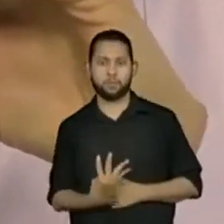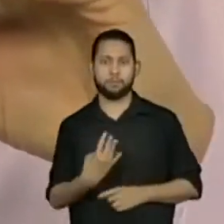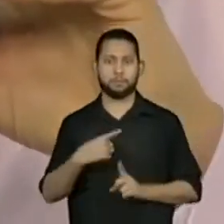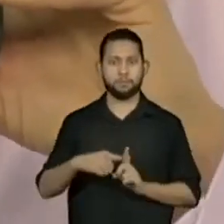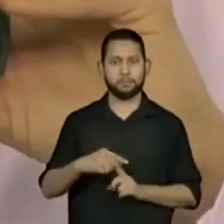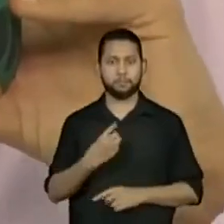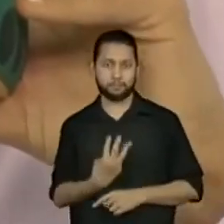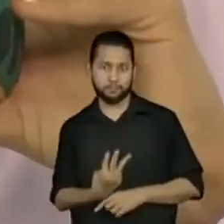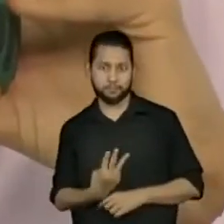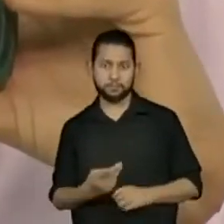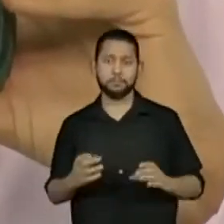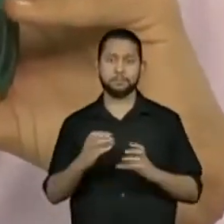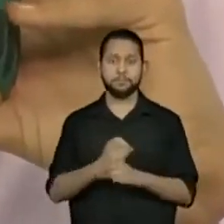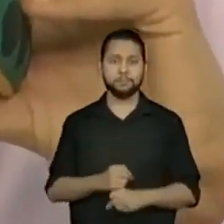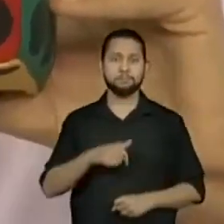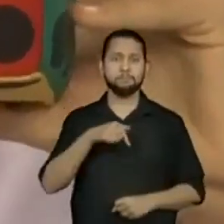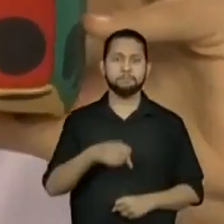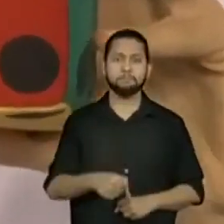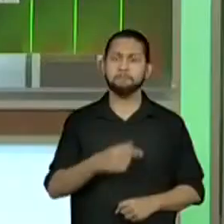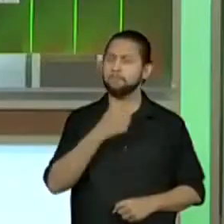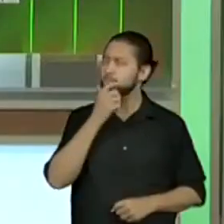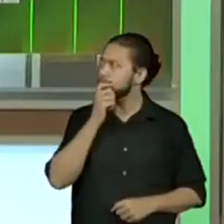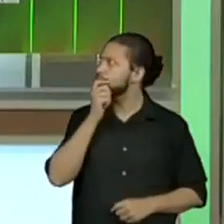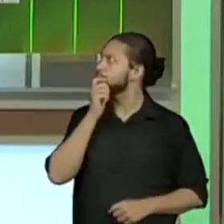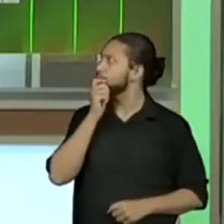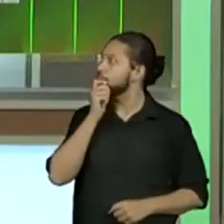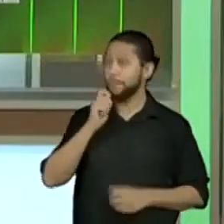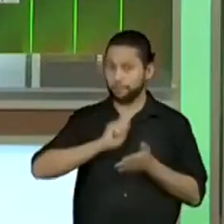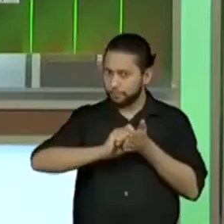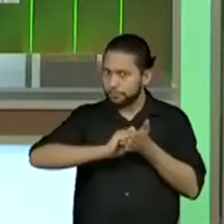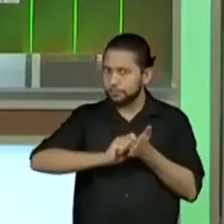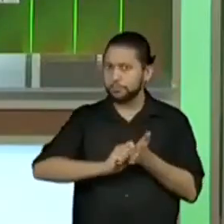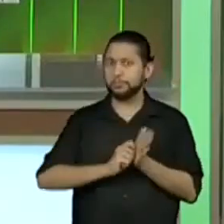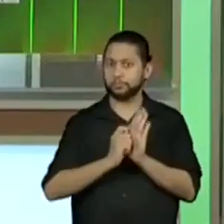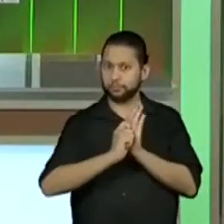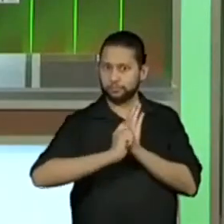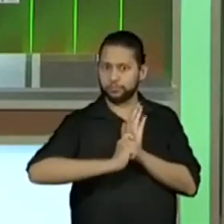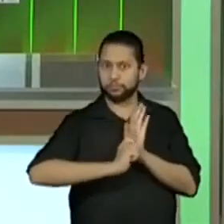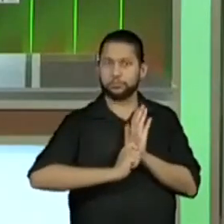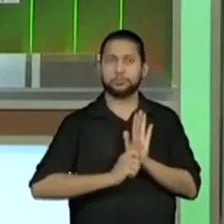4 mais 3 7. Vou registrar, então,